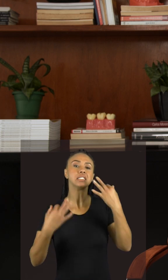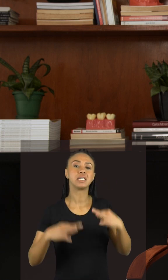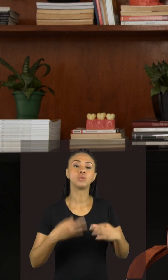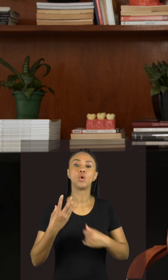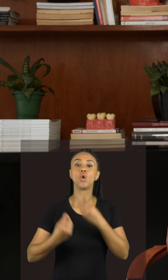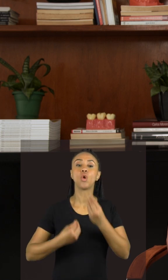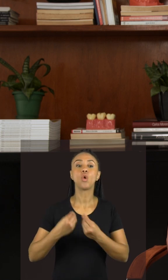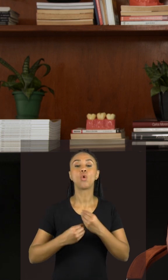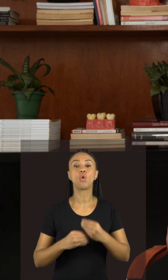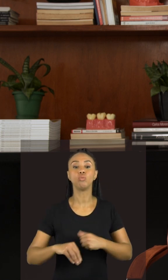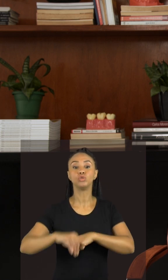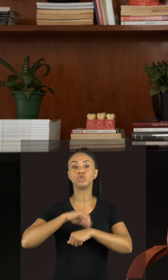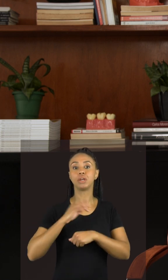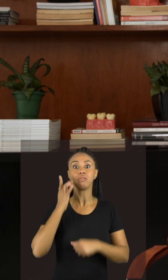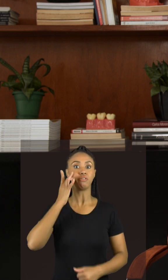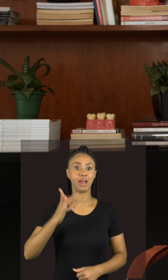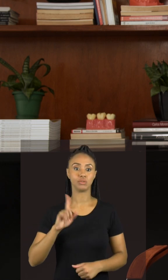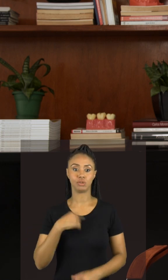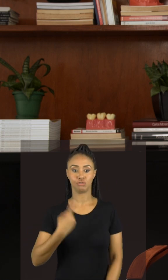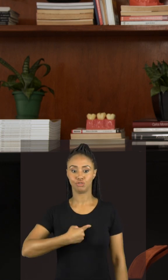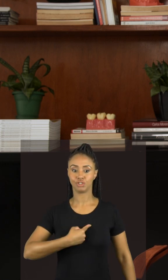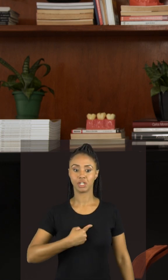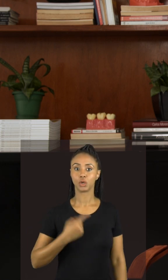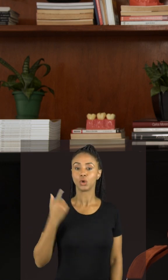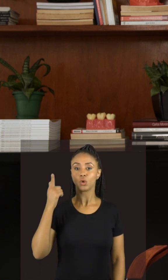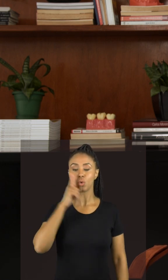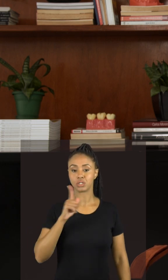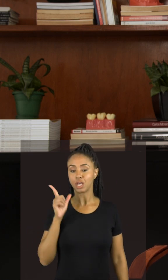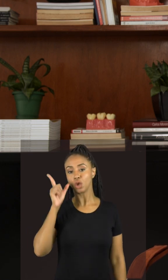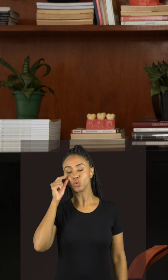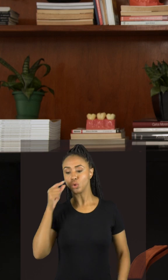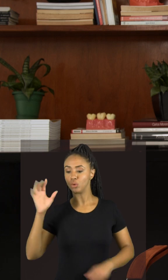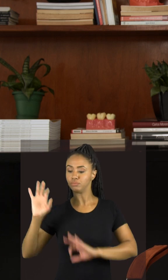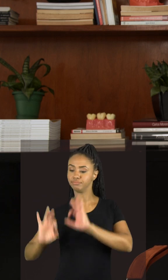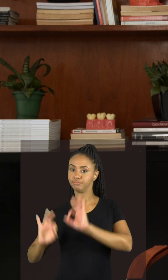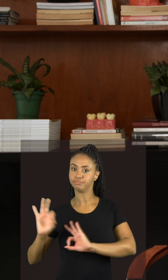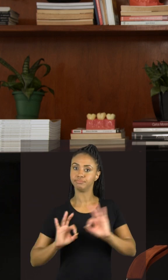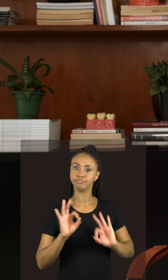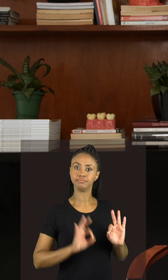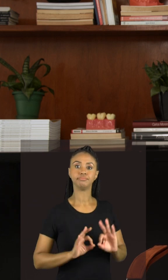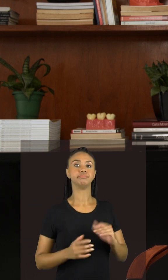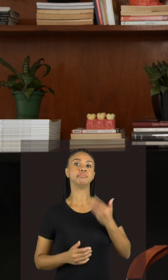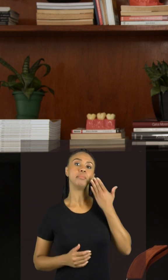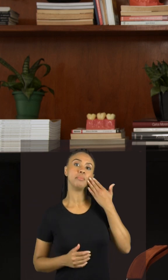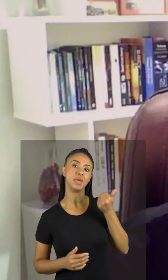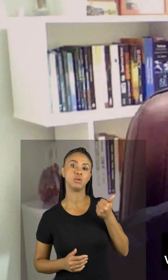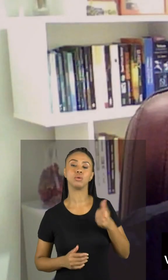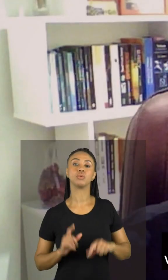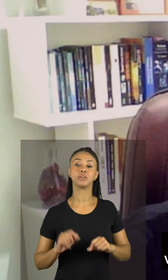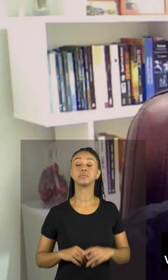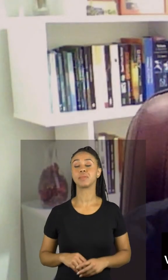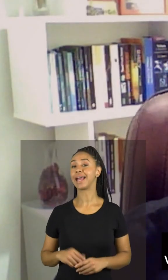prática a gente pode ter para deixar esse nosso sono mais organizado para dormir legal.